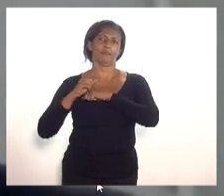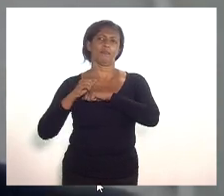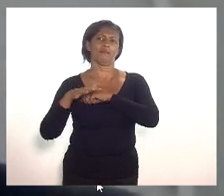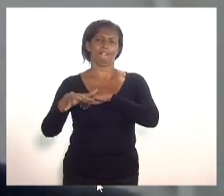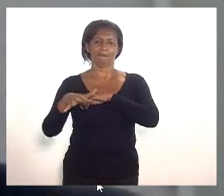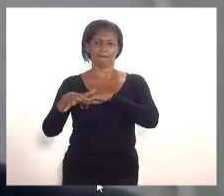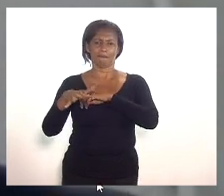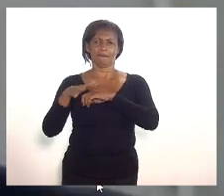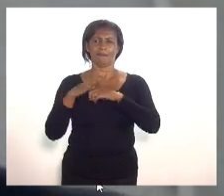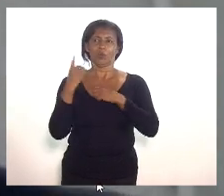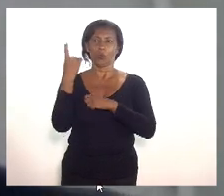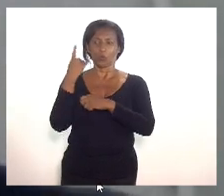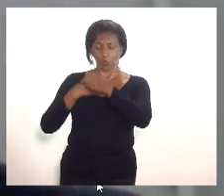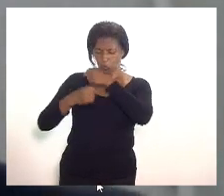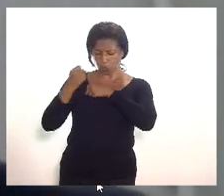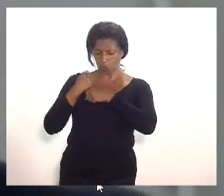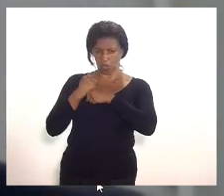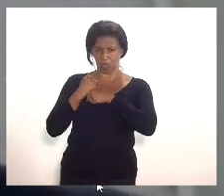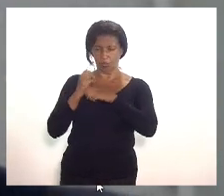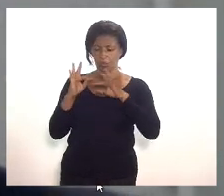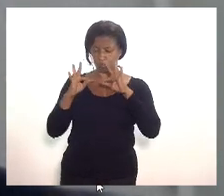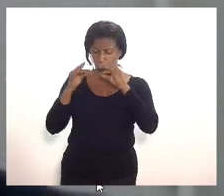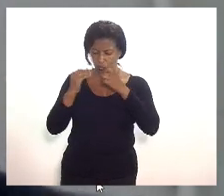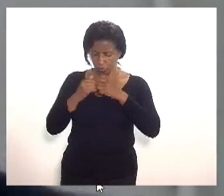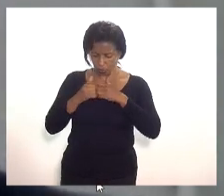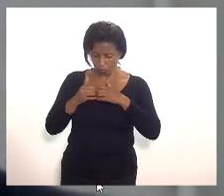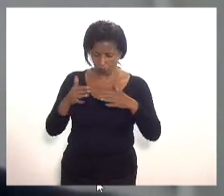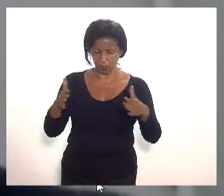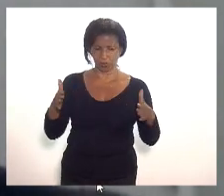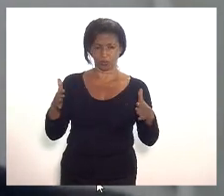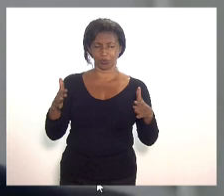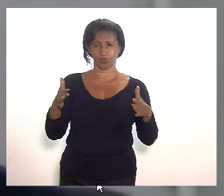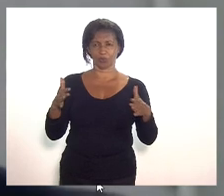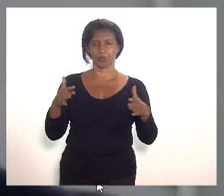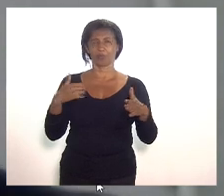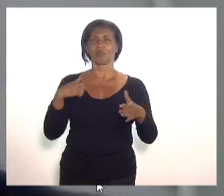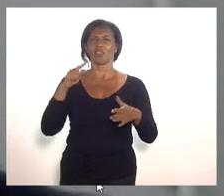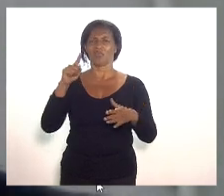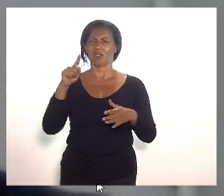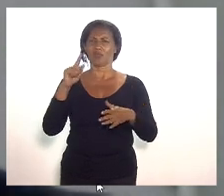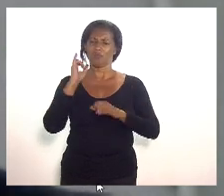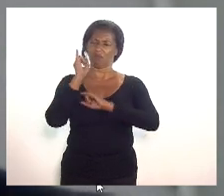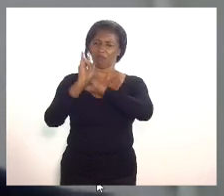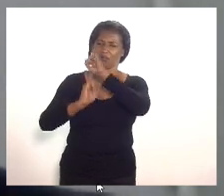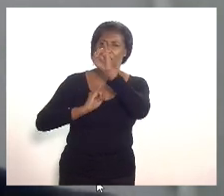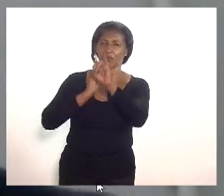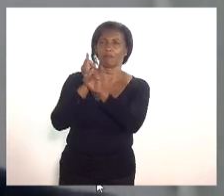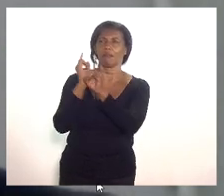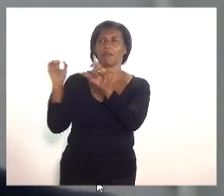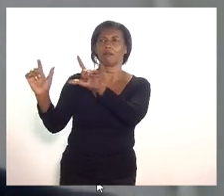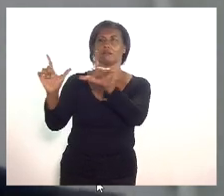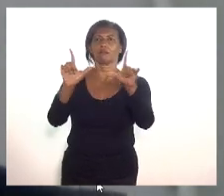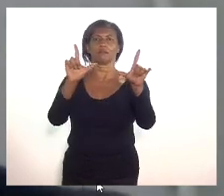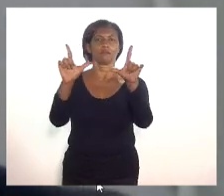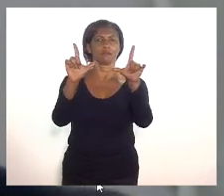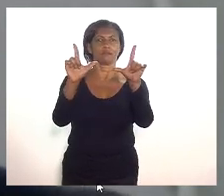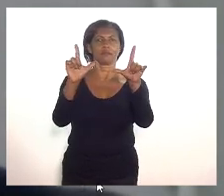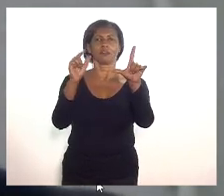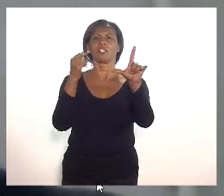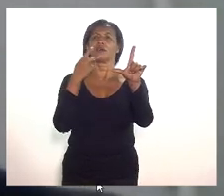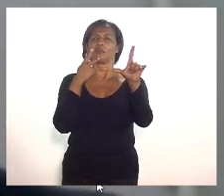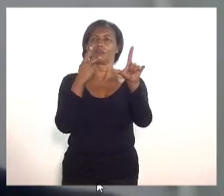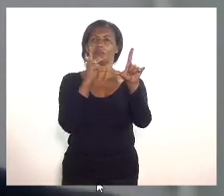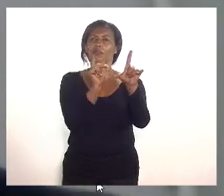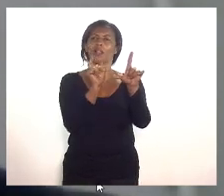que há um ano atrás quando isso tudo começou fui às redes sociais colocar ali o meu ponto de